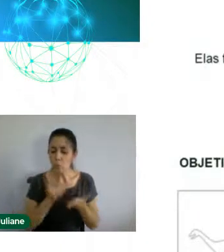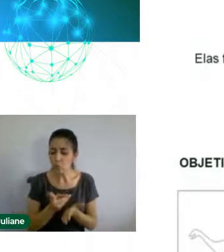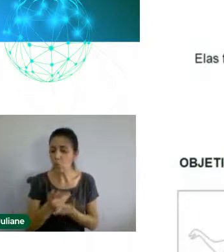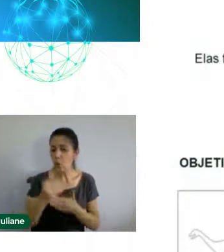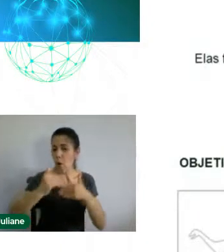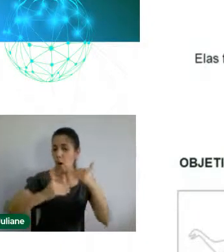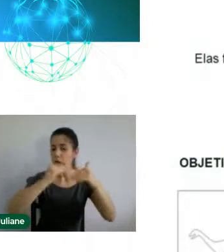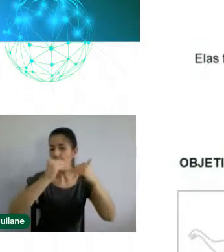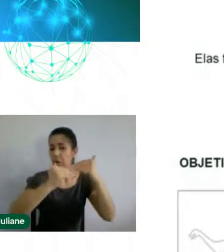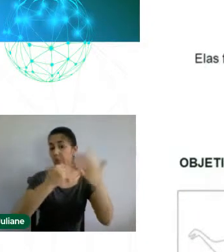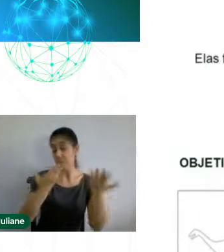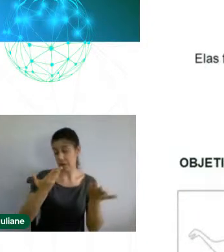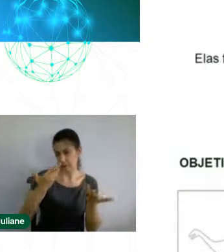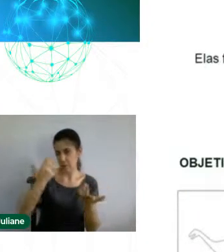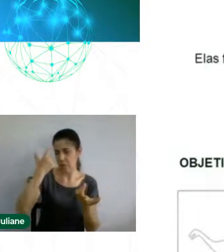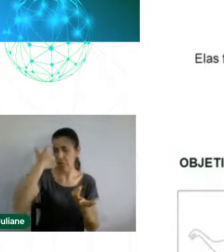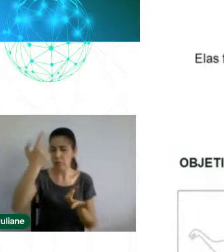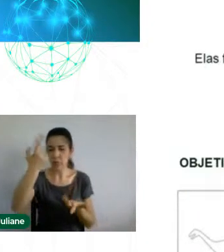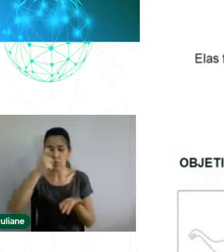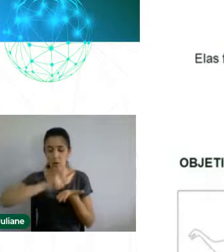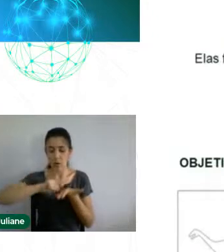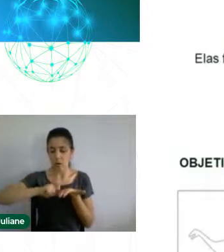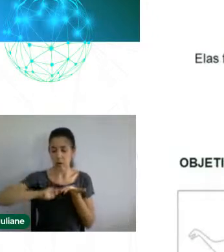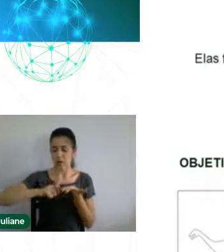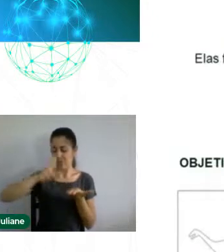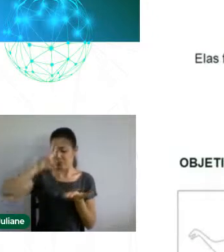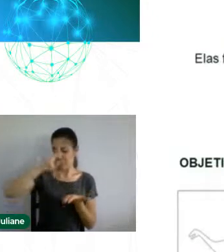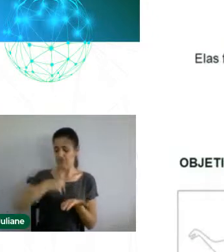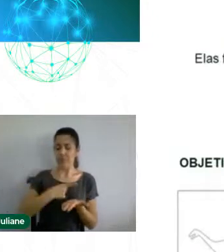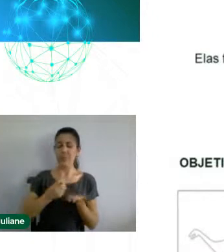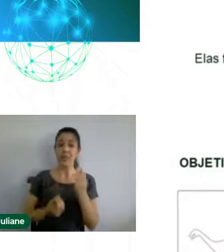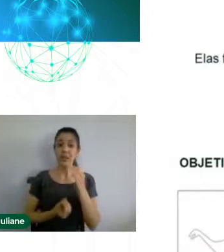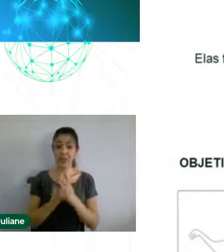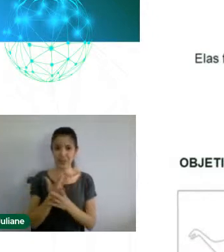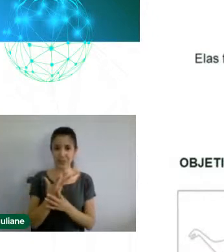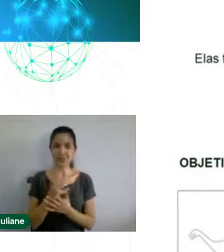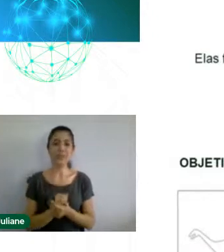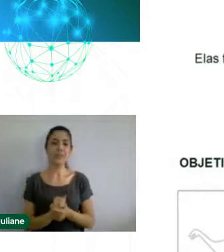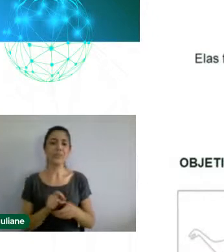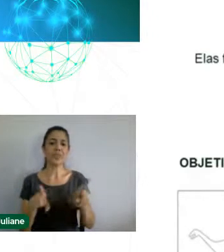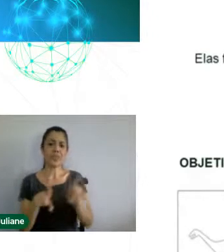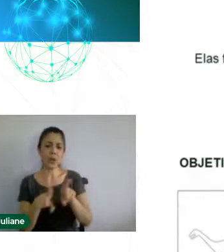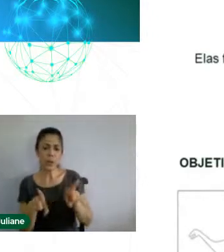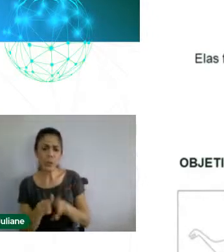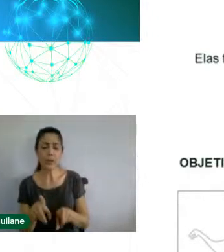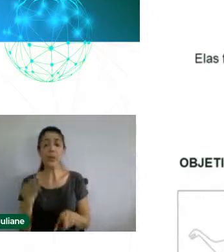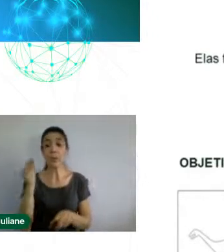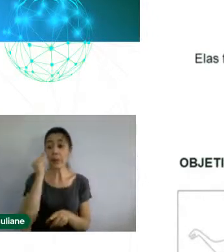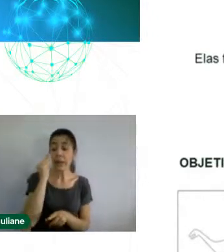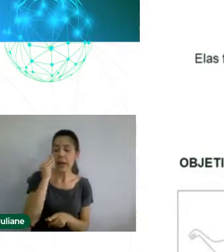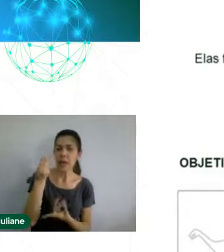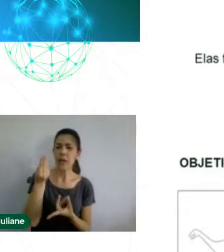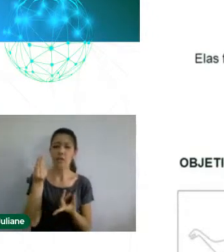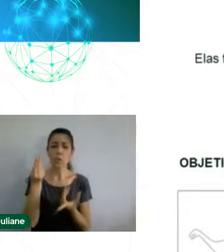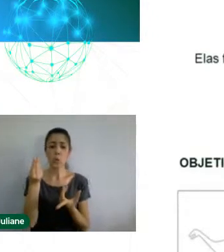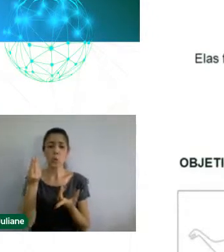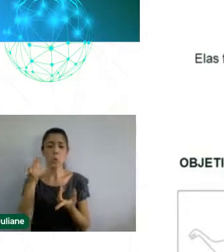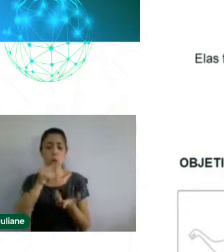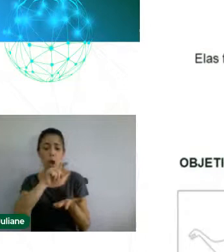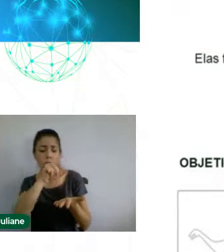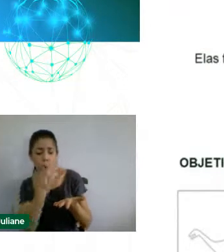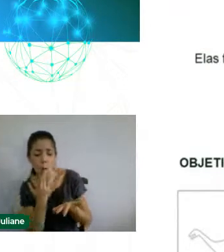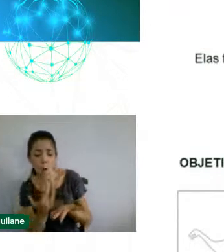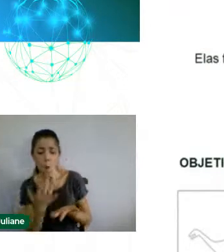Tal atividade pode ser envolvida tanto no campo da experiência, dos traços, sons, cores e formas da educação infantil, bem como na área de